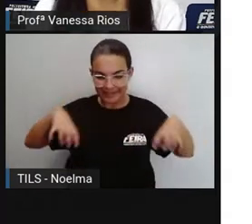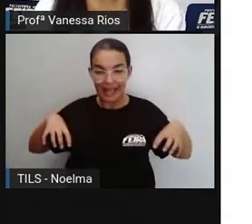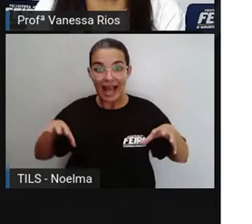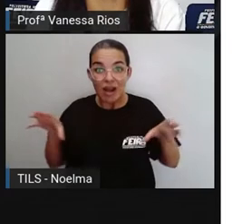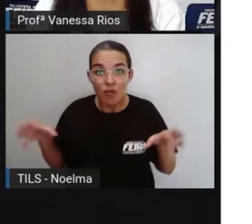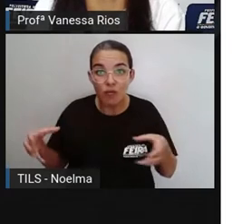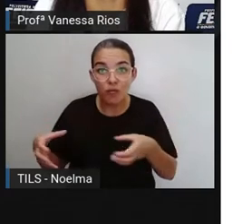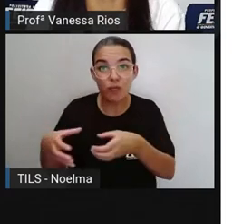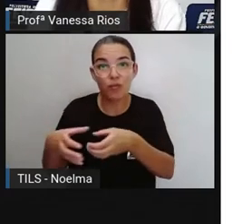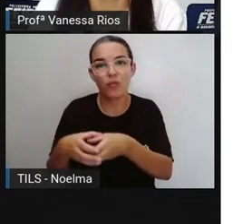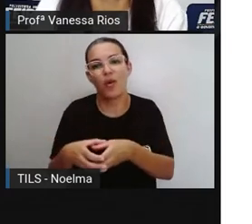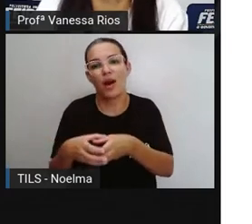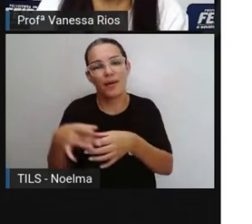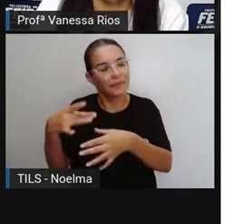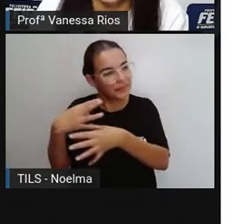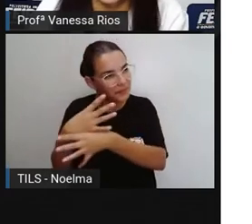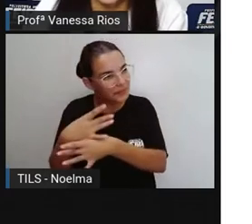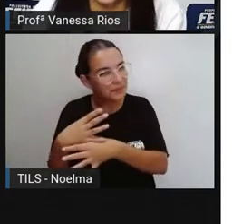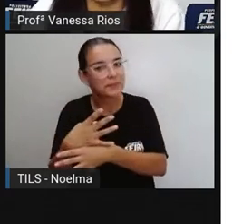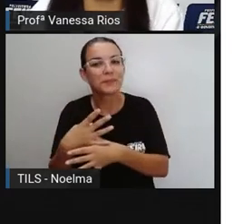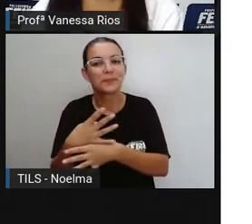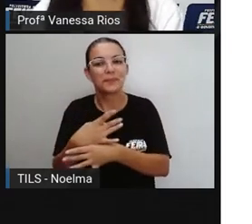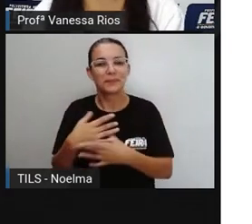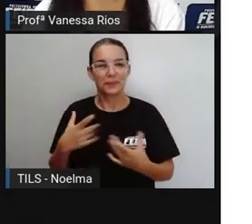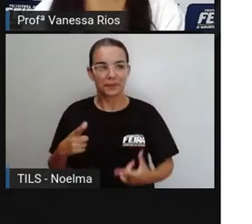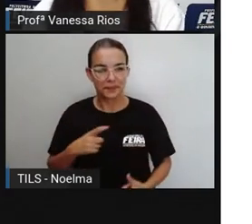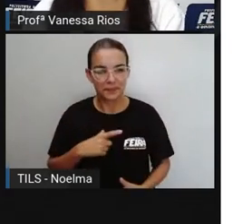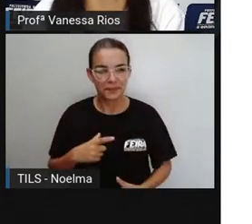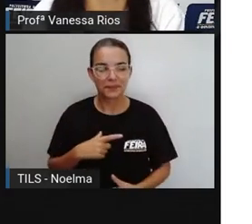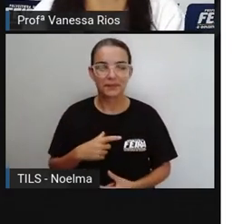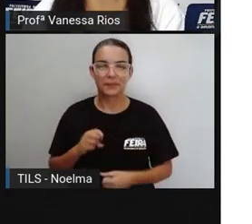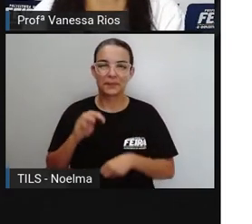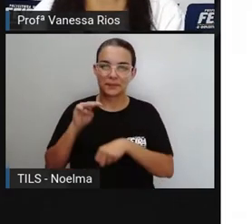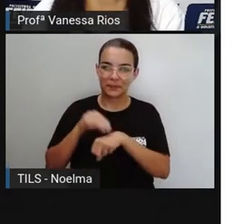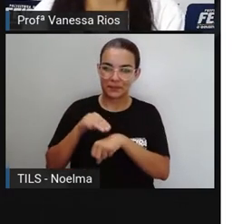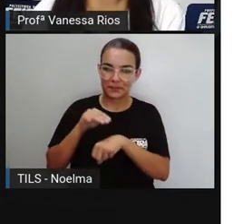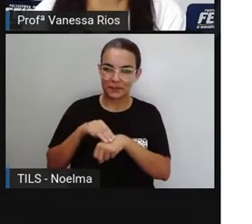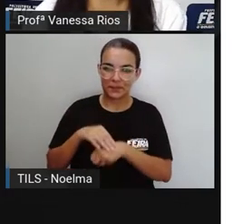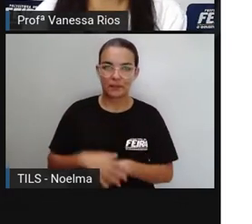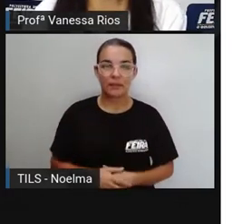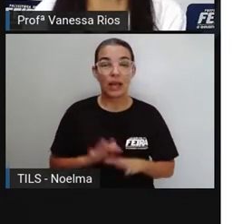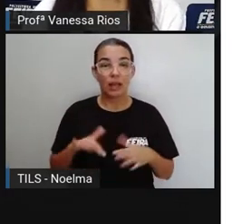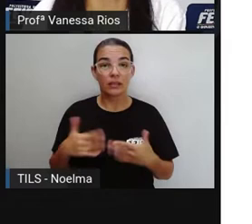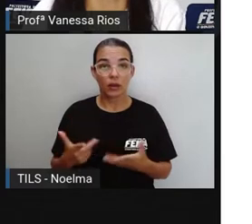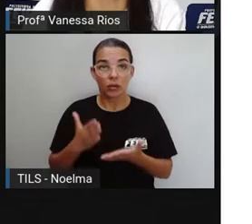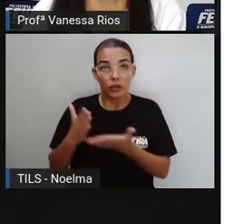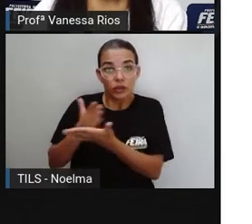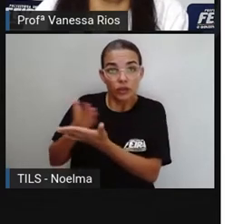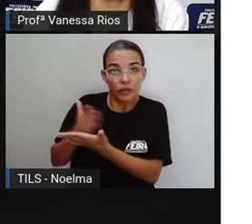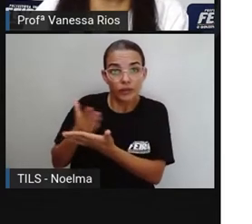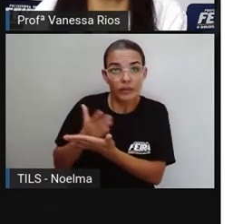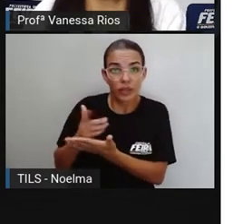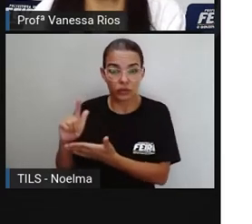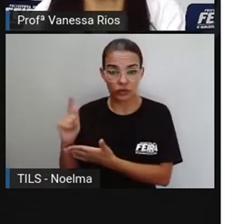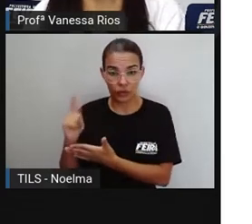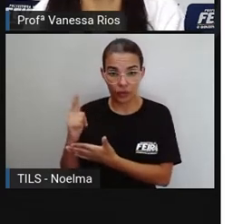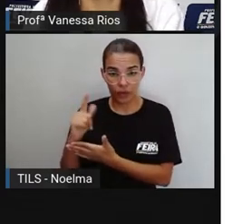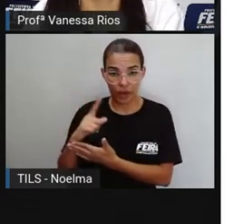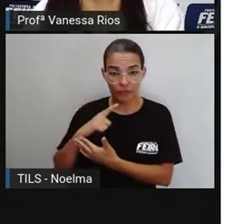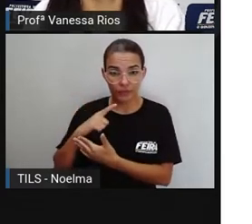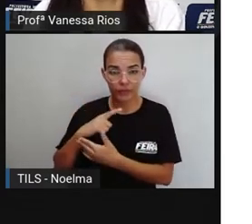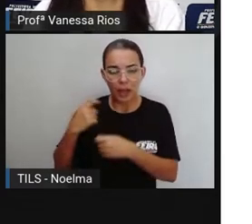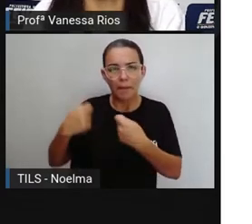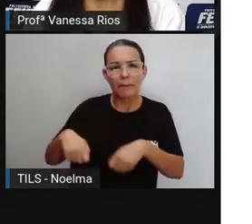a zona urbana das cidades dos municípios. Então, essa divisão geográfica deu-se